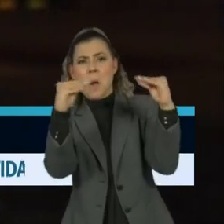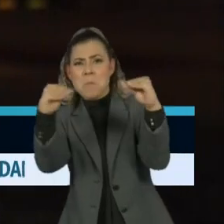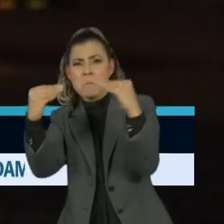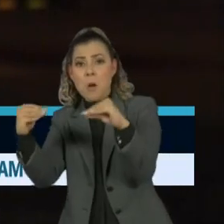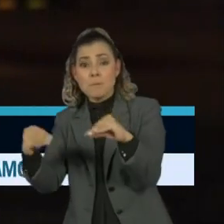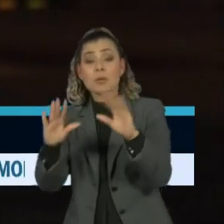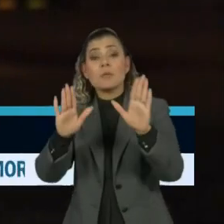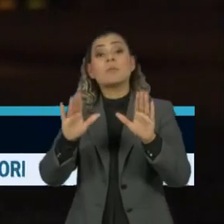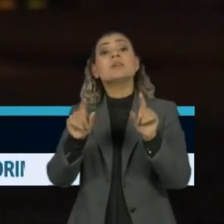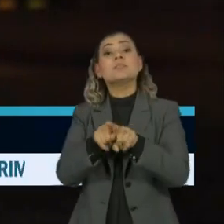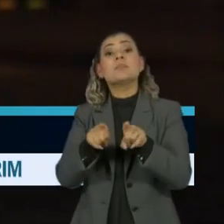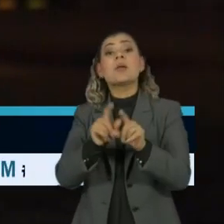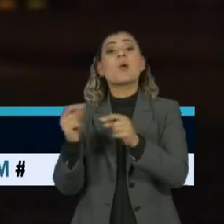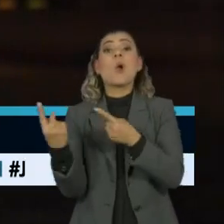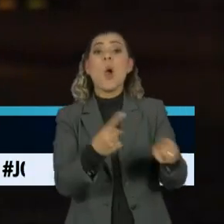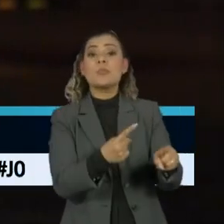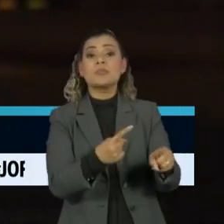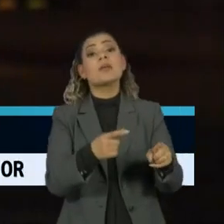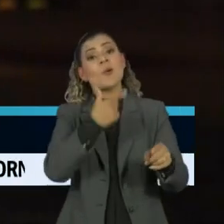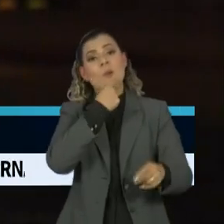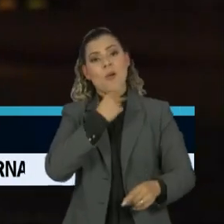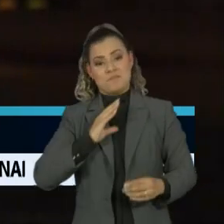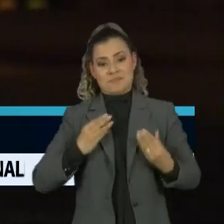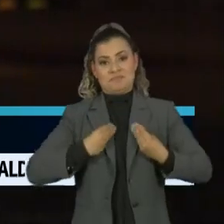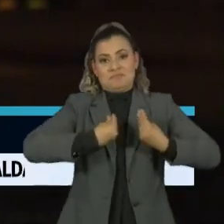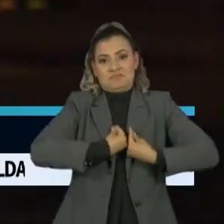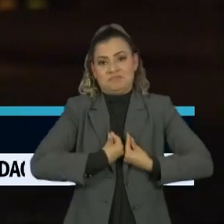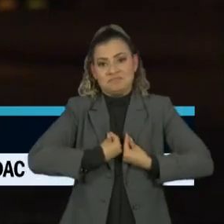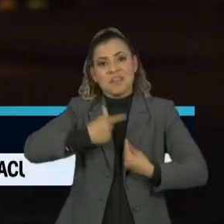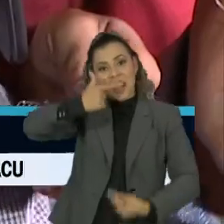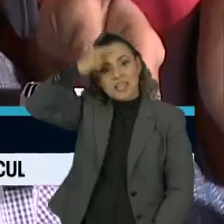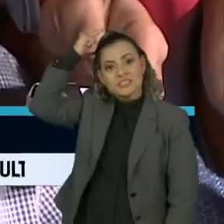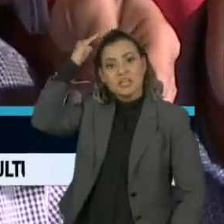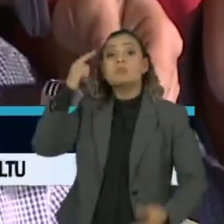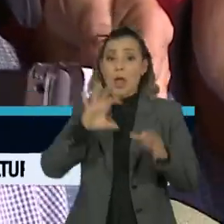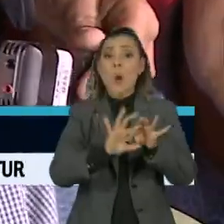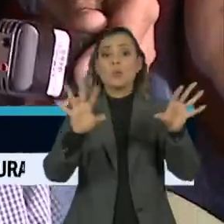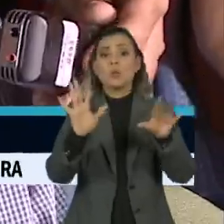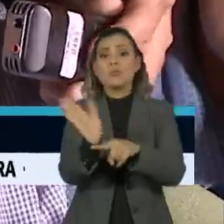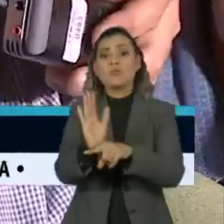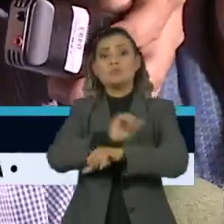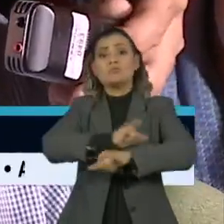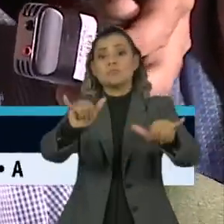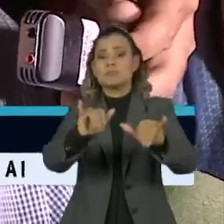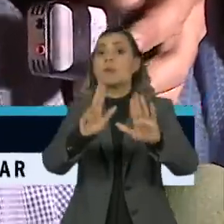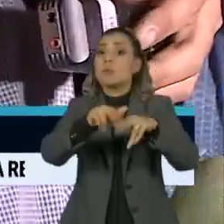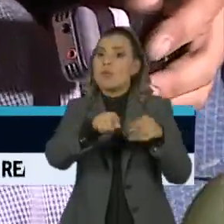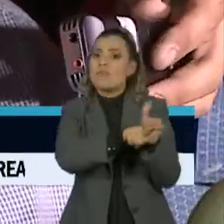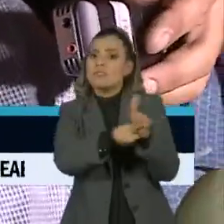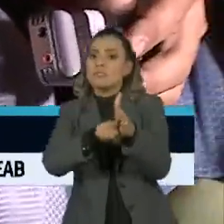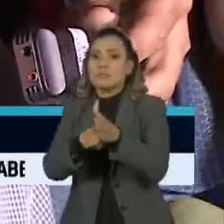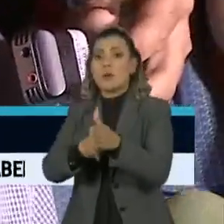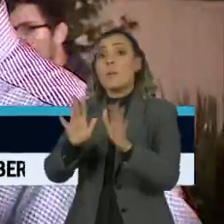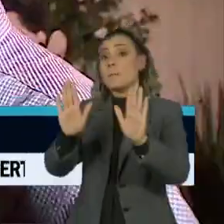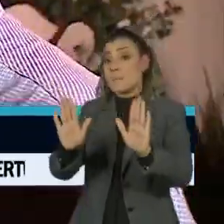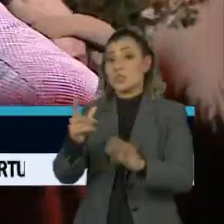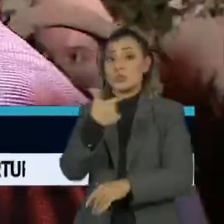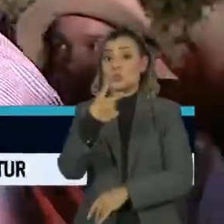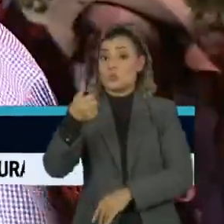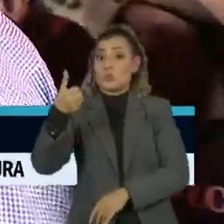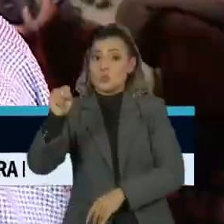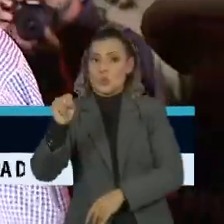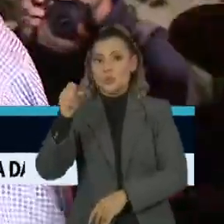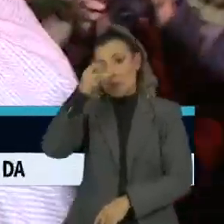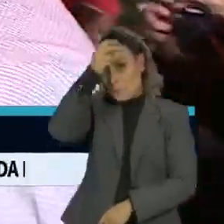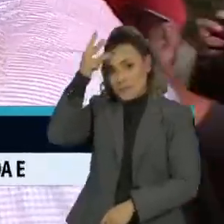o ministro Alexandre de Moraes, que autorizou que as buscas fossem realizadas. O adversário de Bolsonaro nas eleições de 2018, o ex